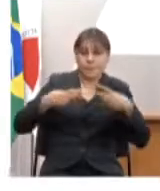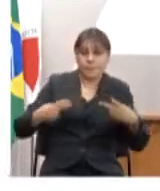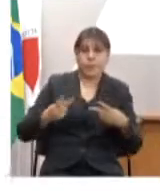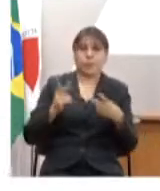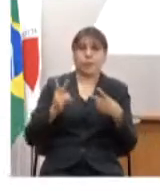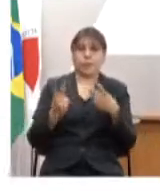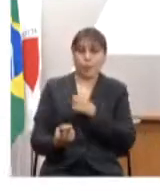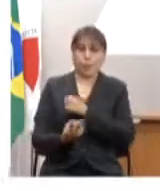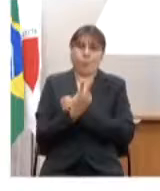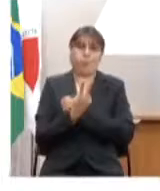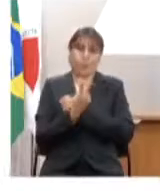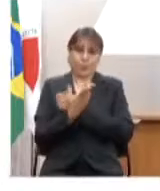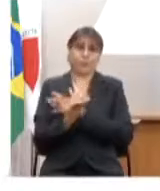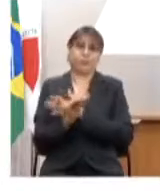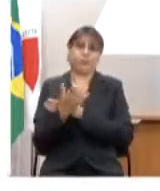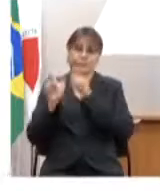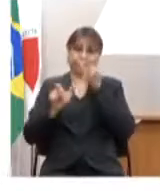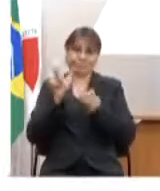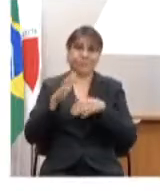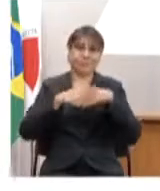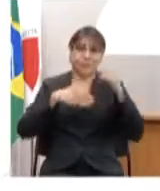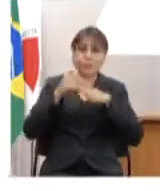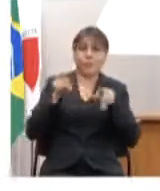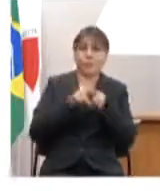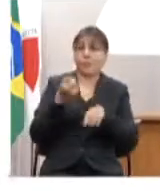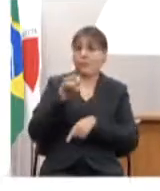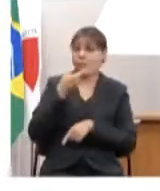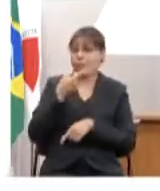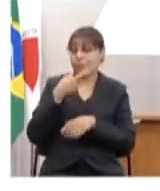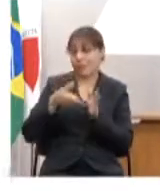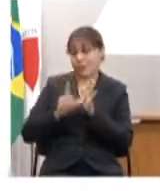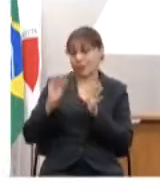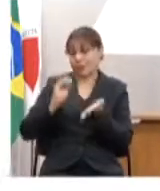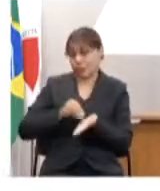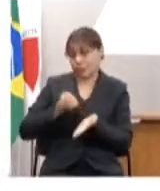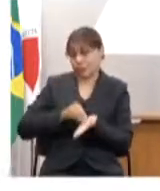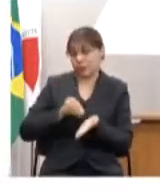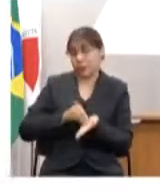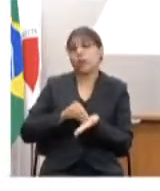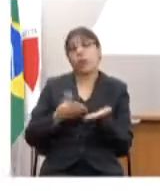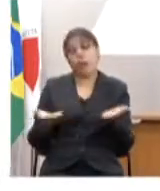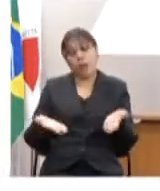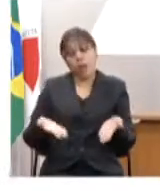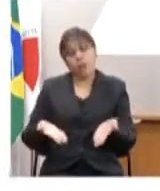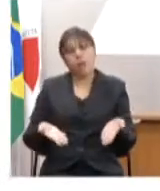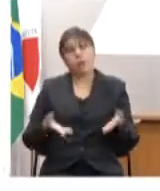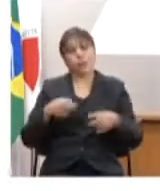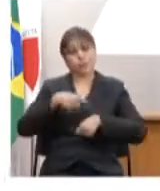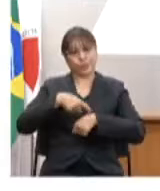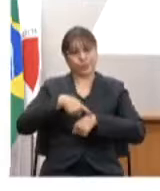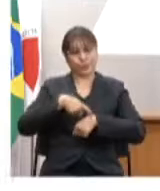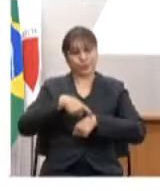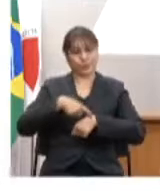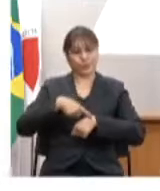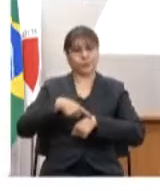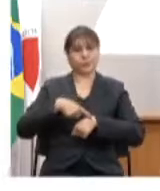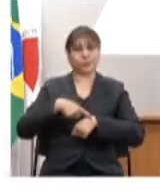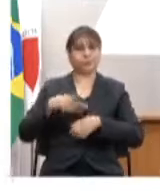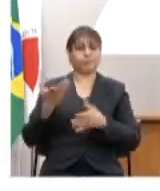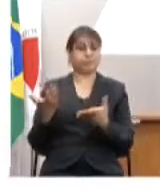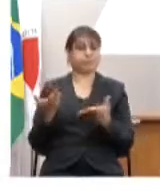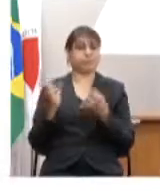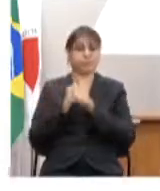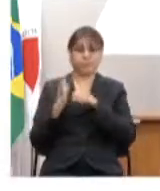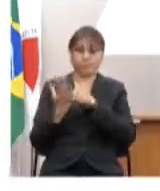proteção individual quanto medicamentos que estavam em falta e agora num momento seguinte da epidemia